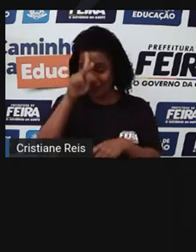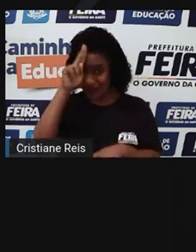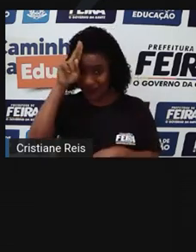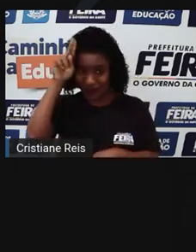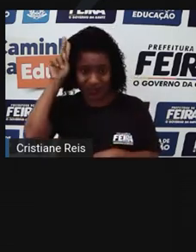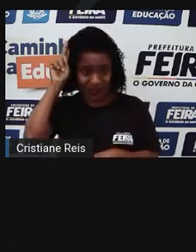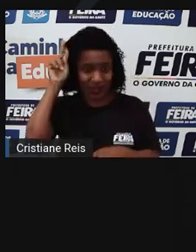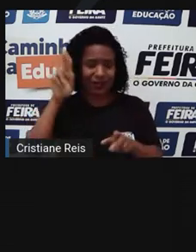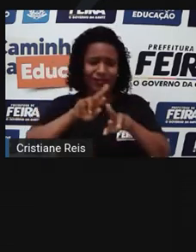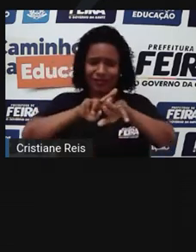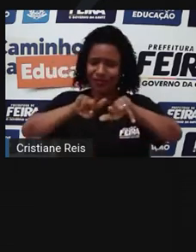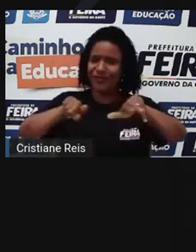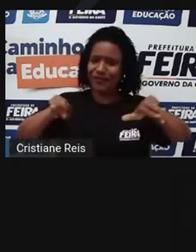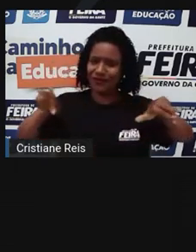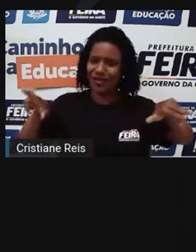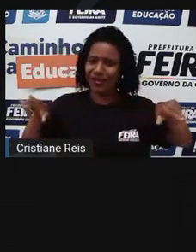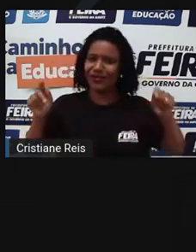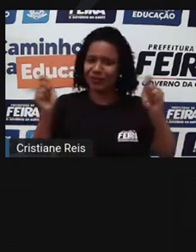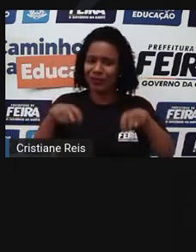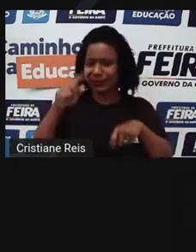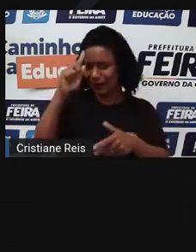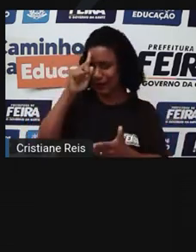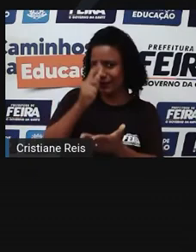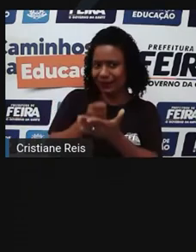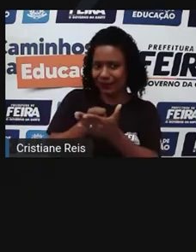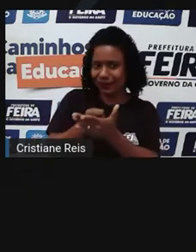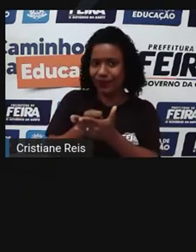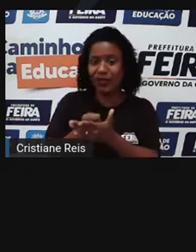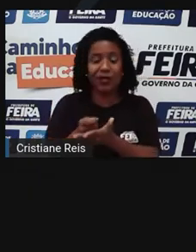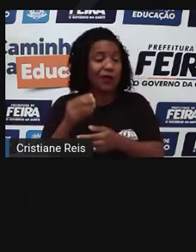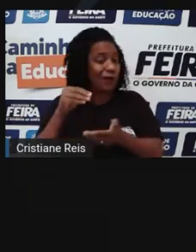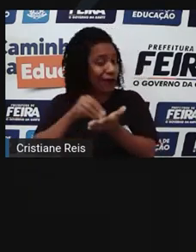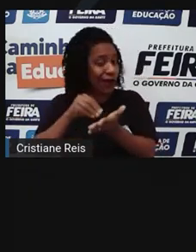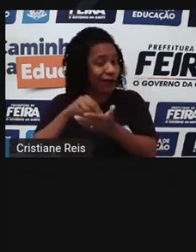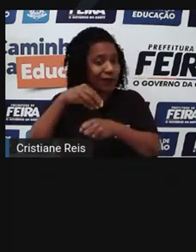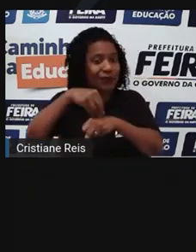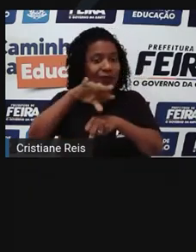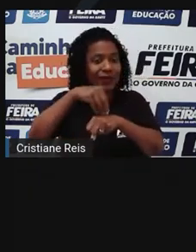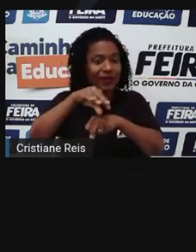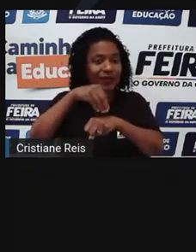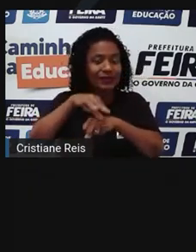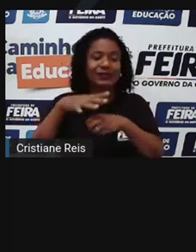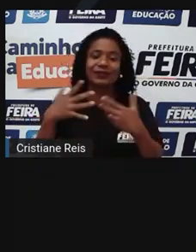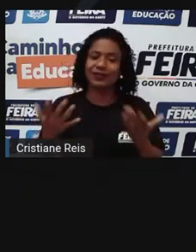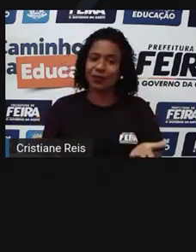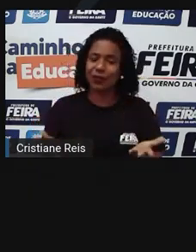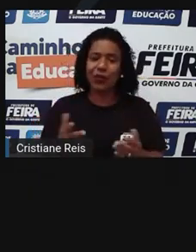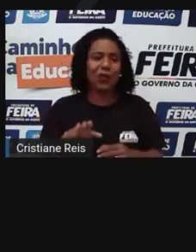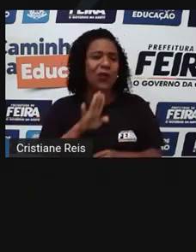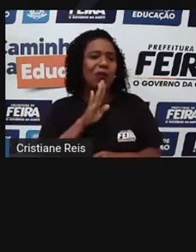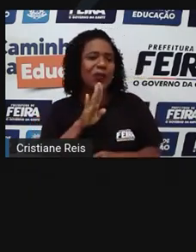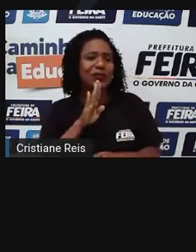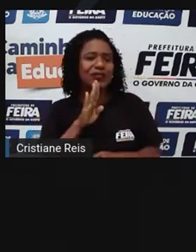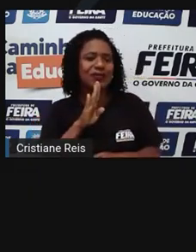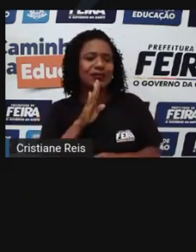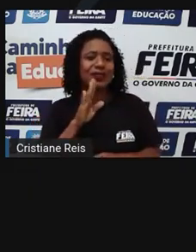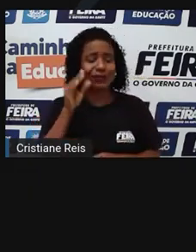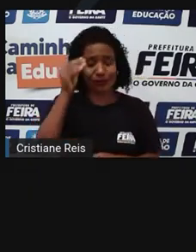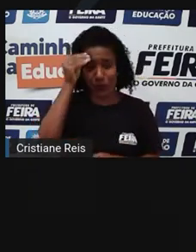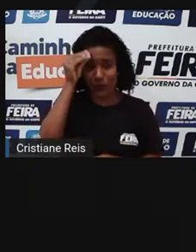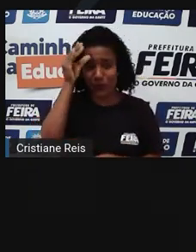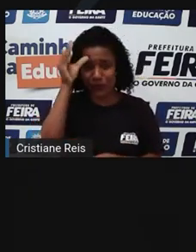São várias as razões que podem causar a indecisão, como a falta de orientação adequada, pouco autoconhecimento e, principalmente,